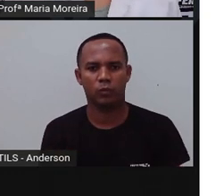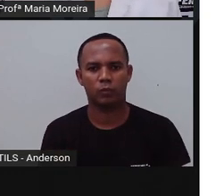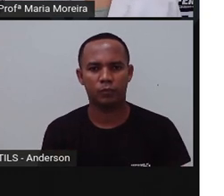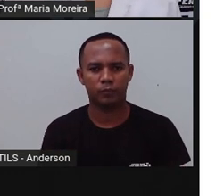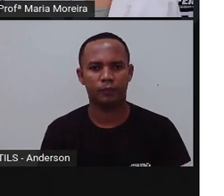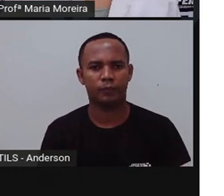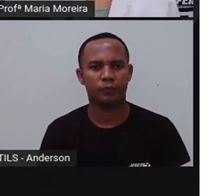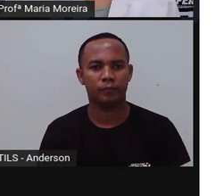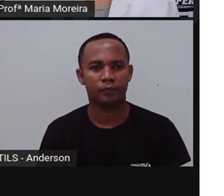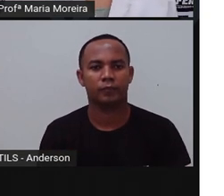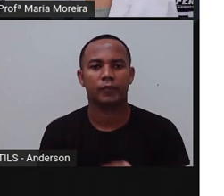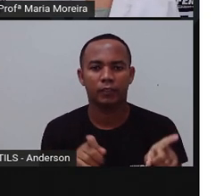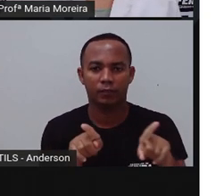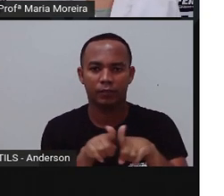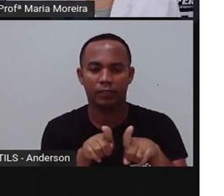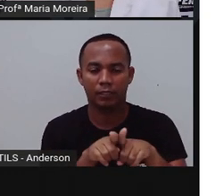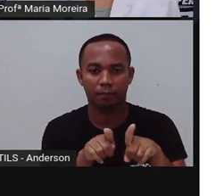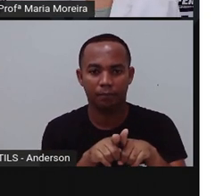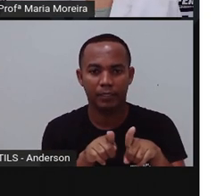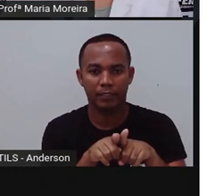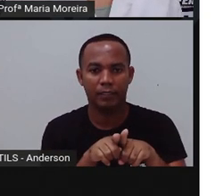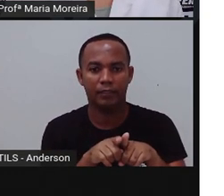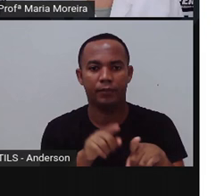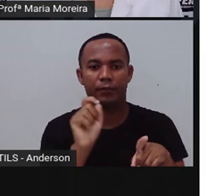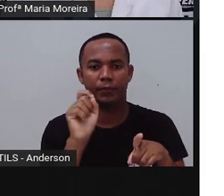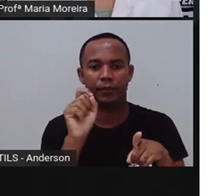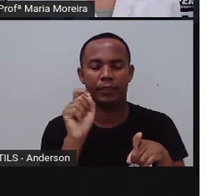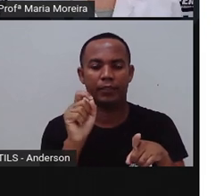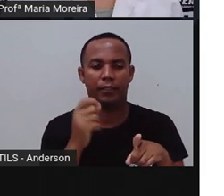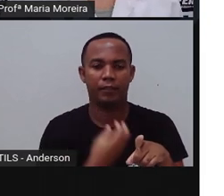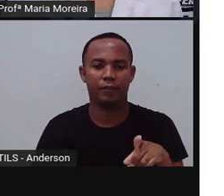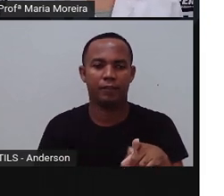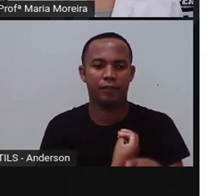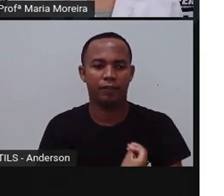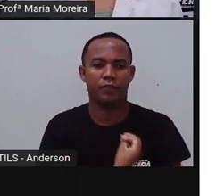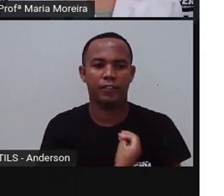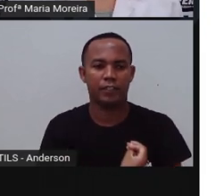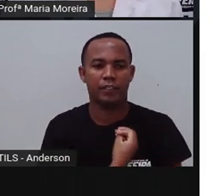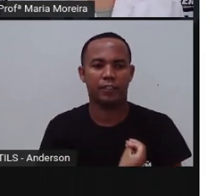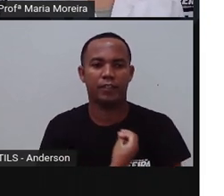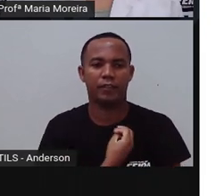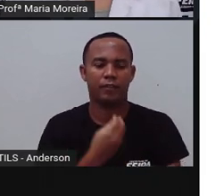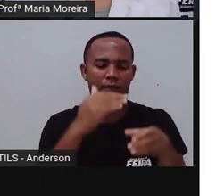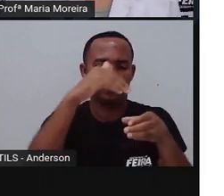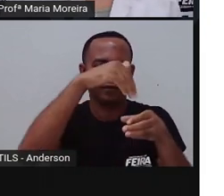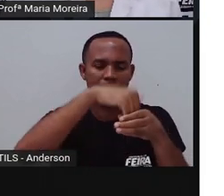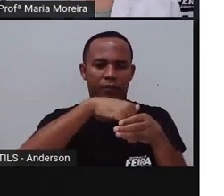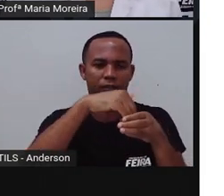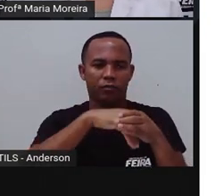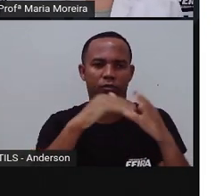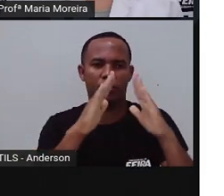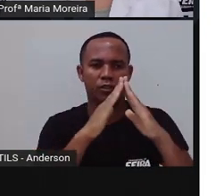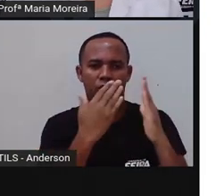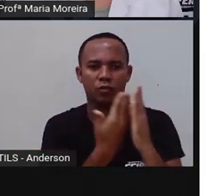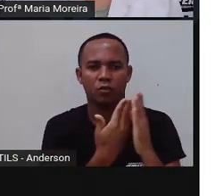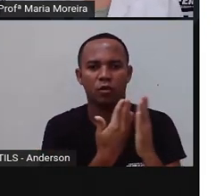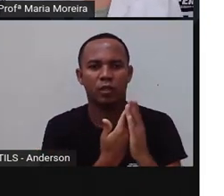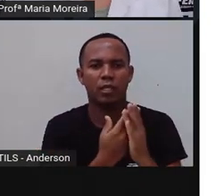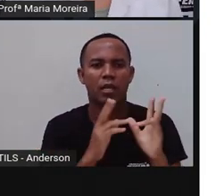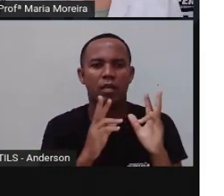Bom, além de ser a nossa segunda casa, a vida que levamos na escola é como a segunda vida.